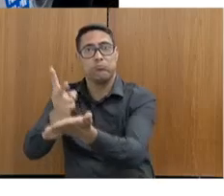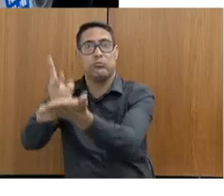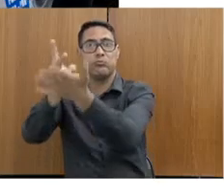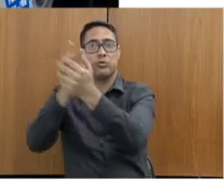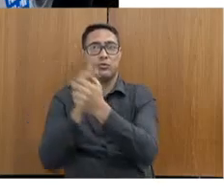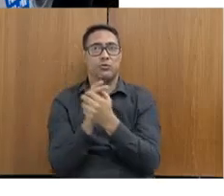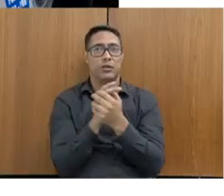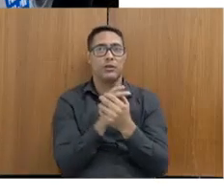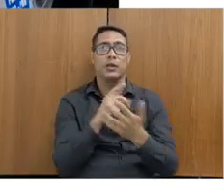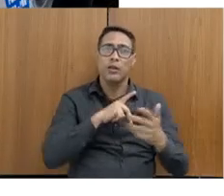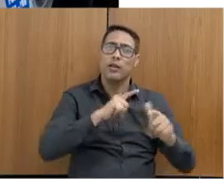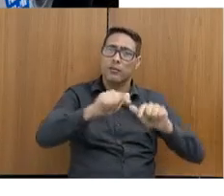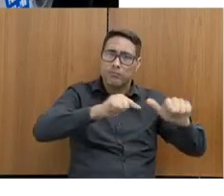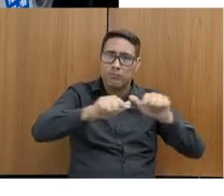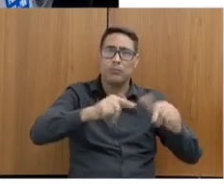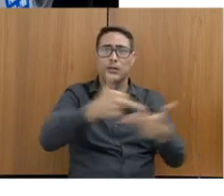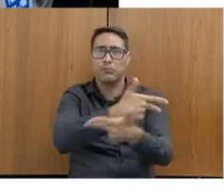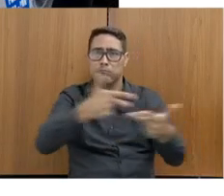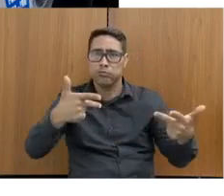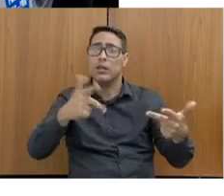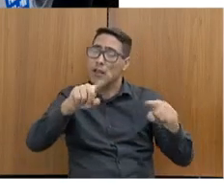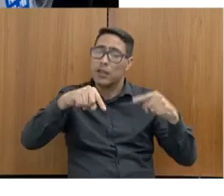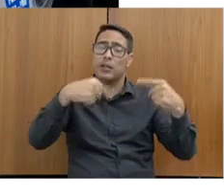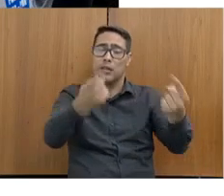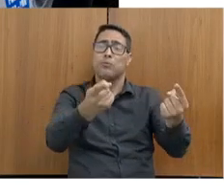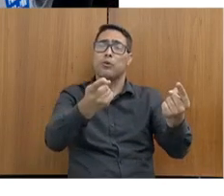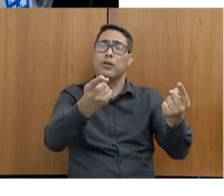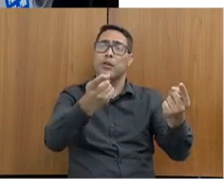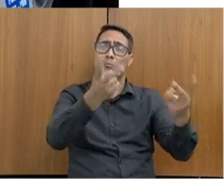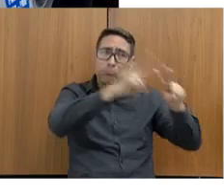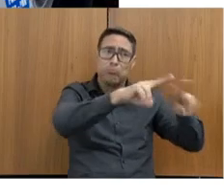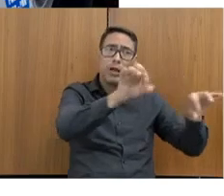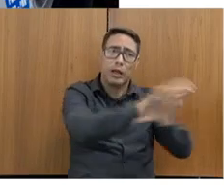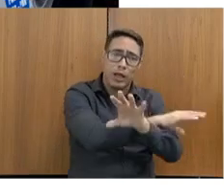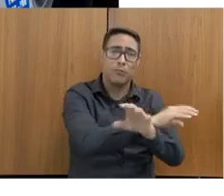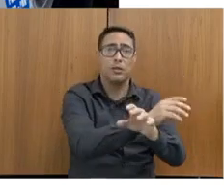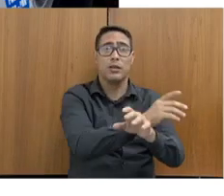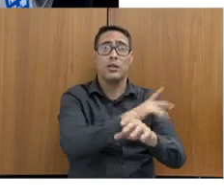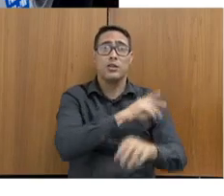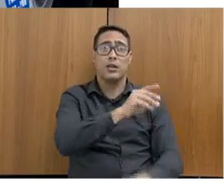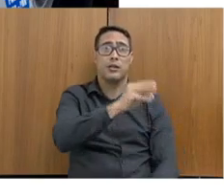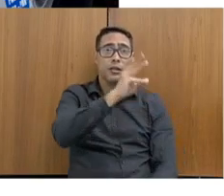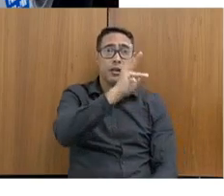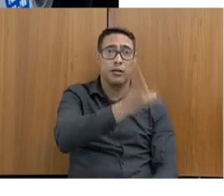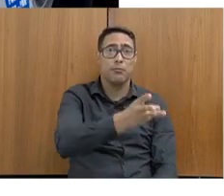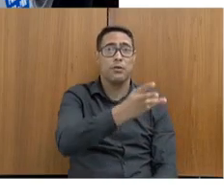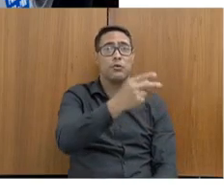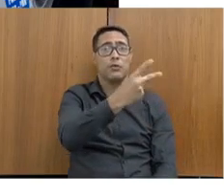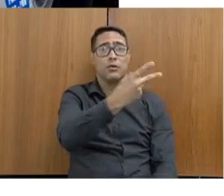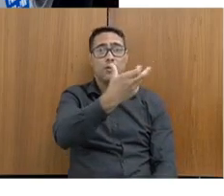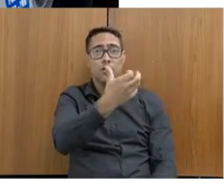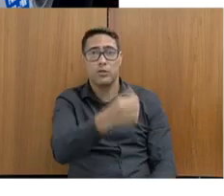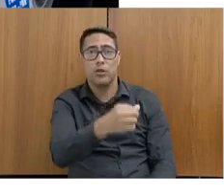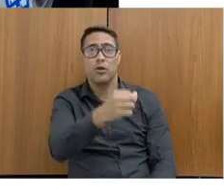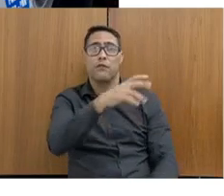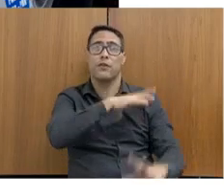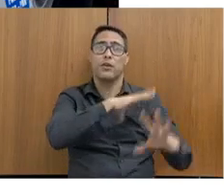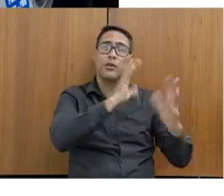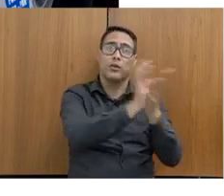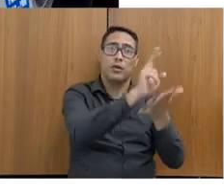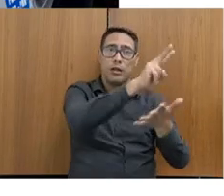efetivamente trabalhando após o cumprimento da pena. Nós temos aí 3.329 remissões pela leitura e 2